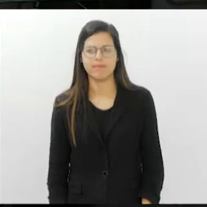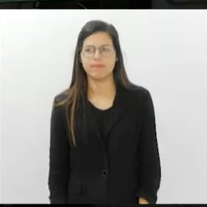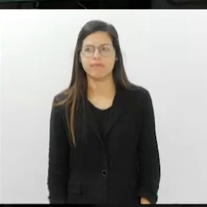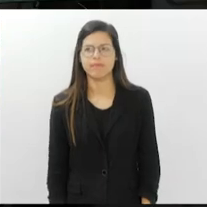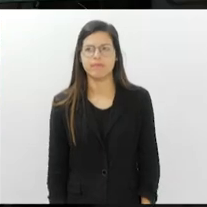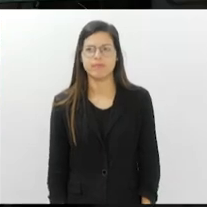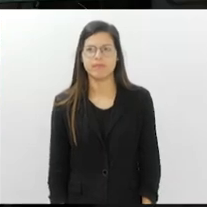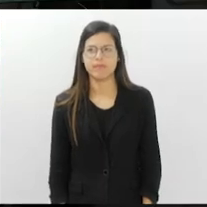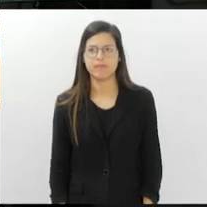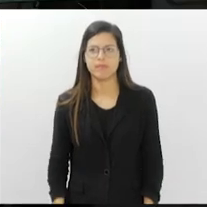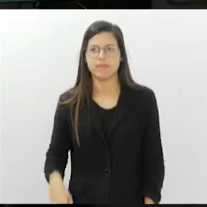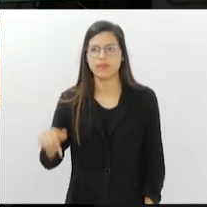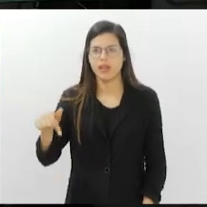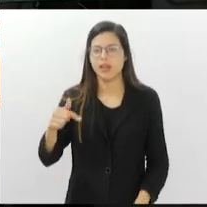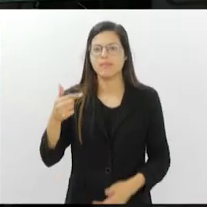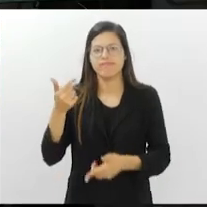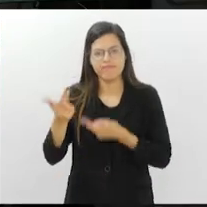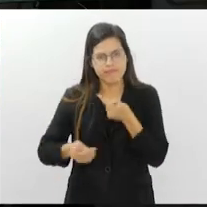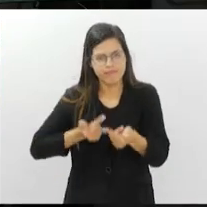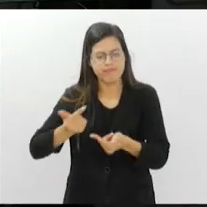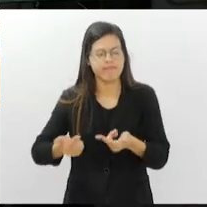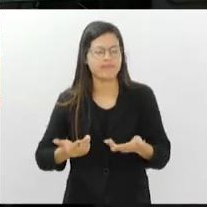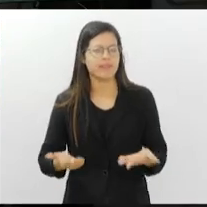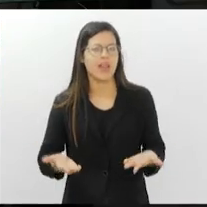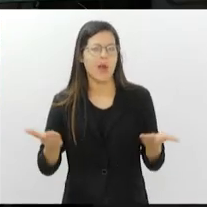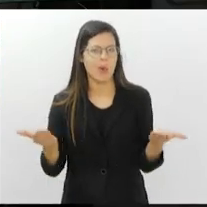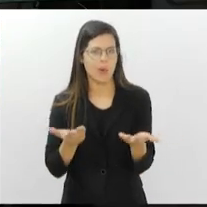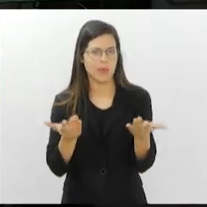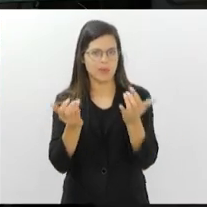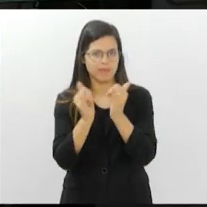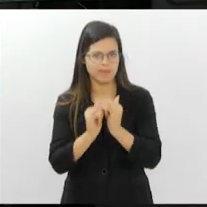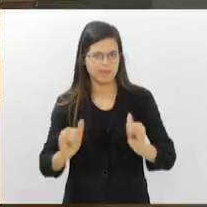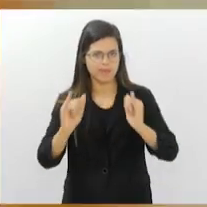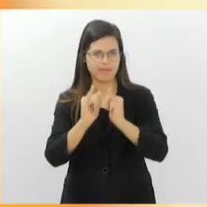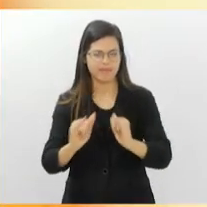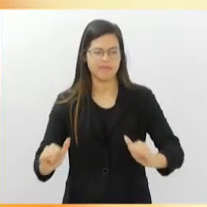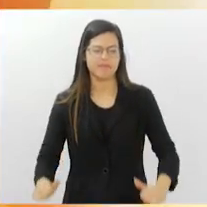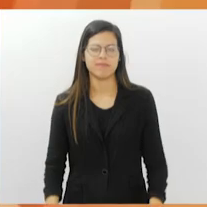É, o Moscatelli é incansável. E vamos ao nosso giro de notícias de hoje.